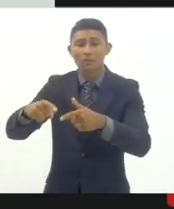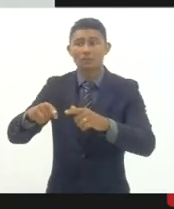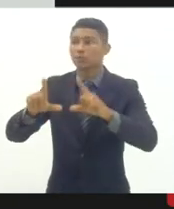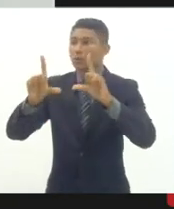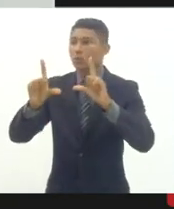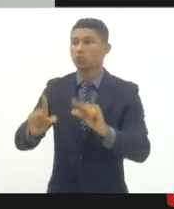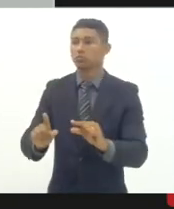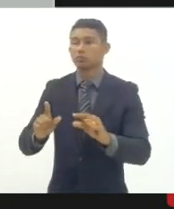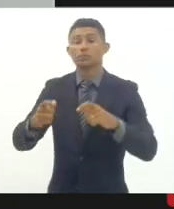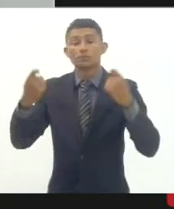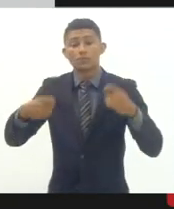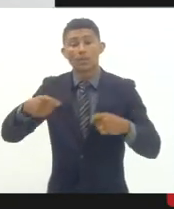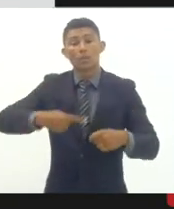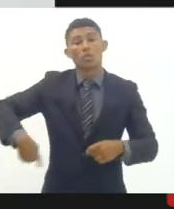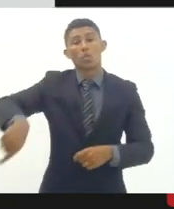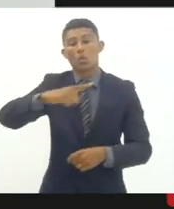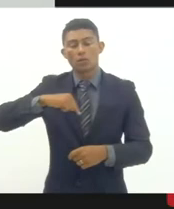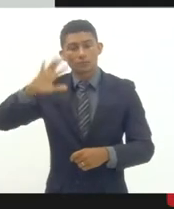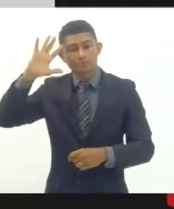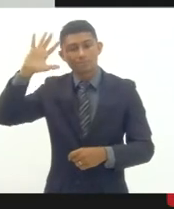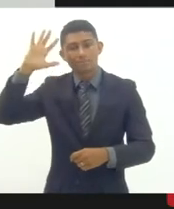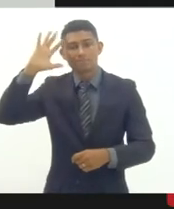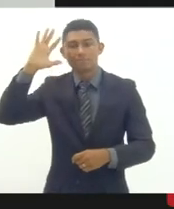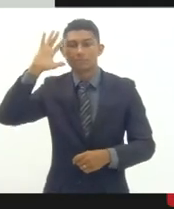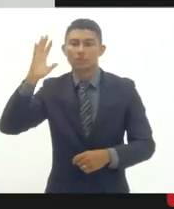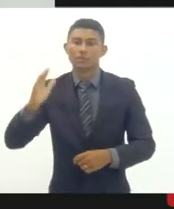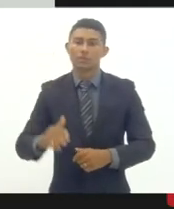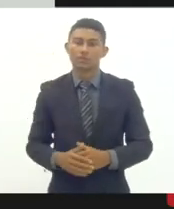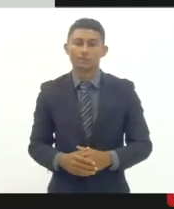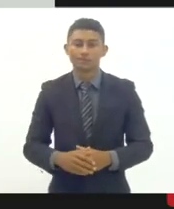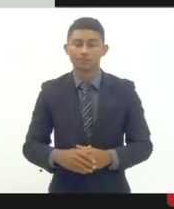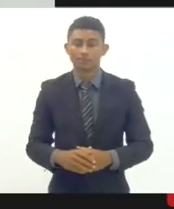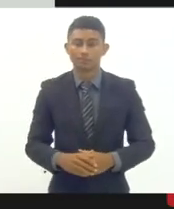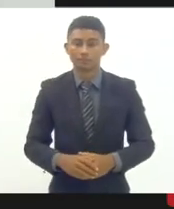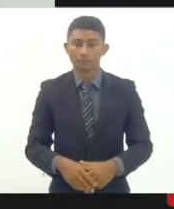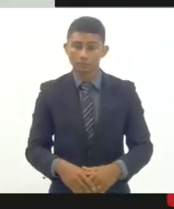questão há uma necessidade de que